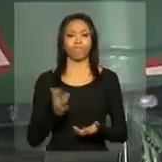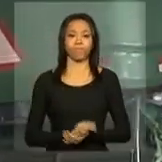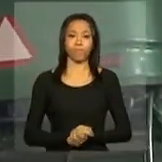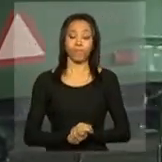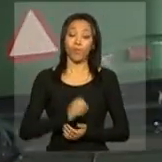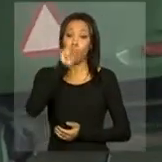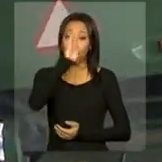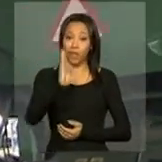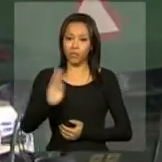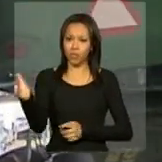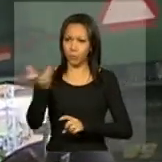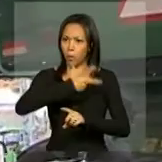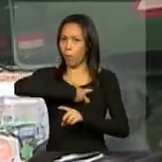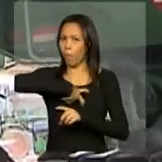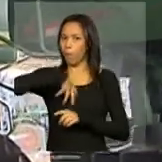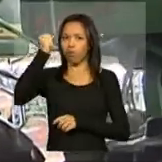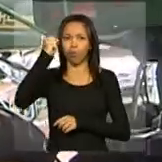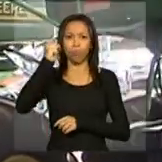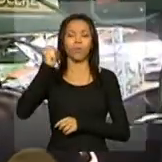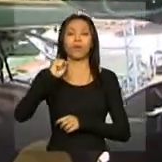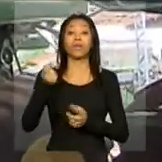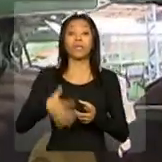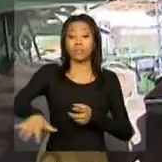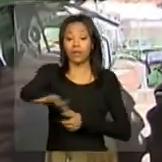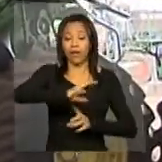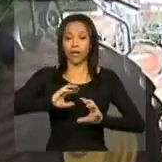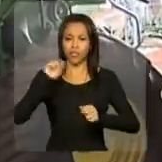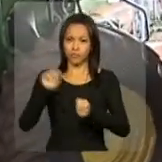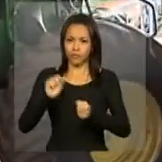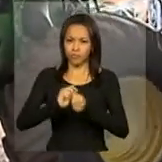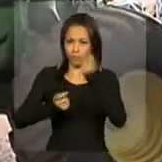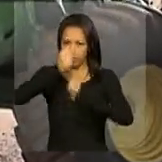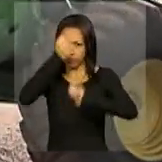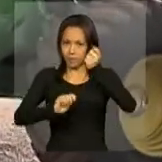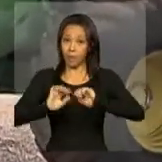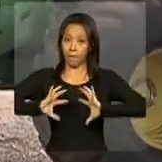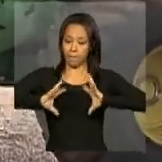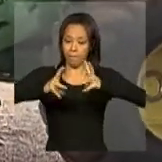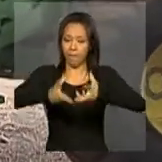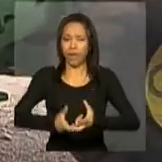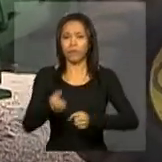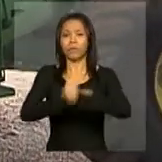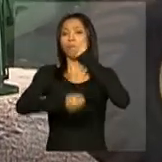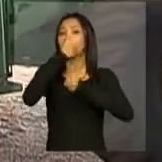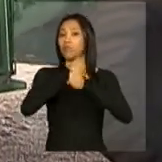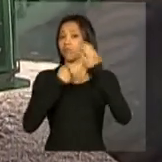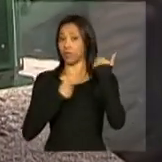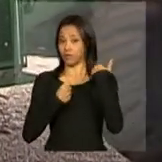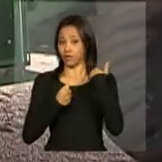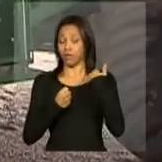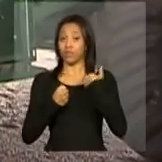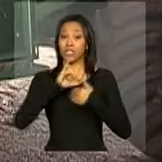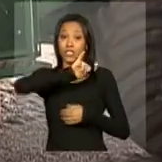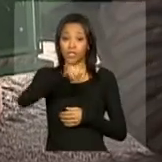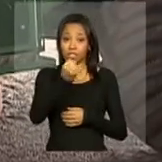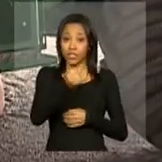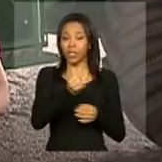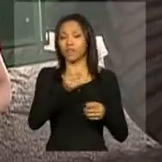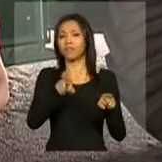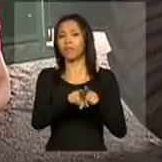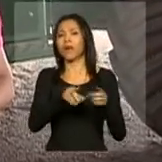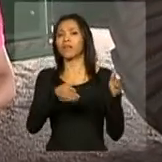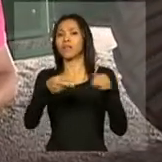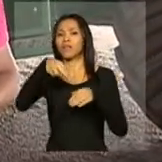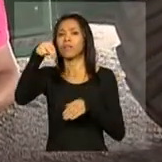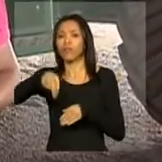Brasil bateu recorde na produção de máquinas agrícolas no ano passado, de acordo com a Anfávia. De janeiro a novembro de